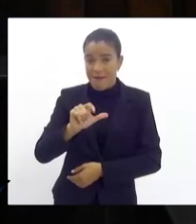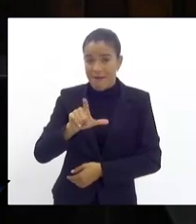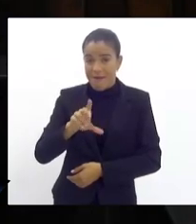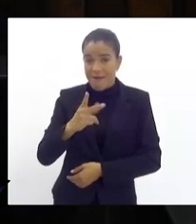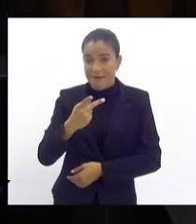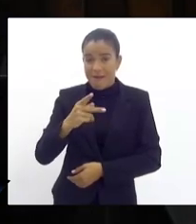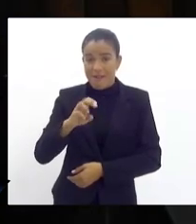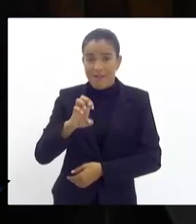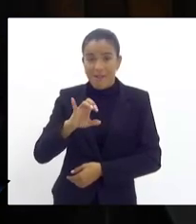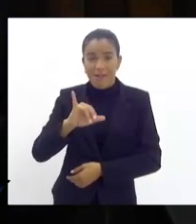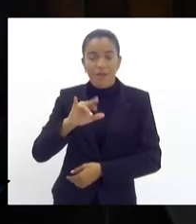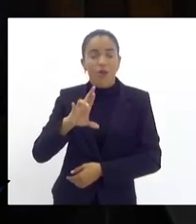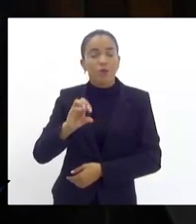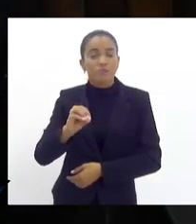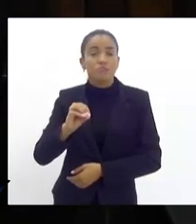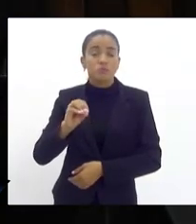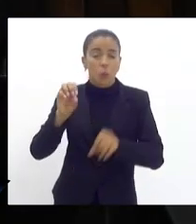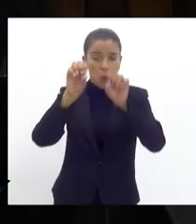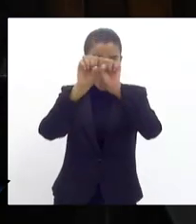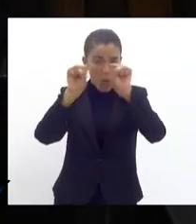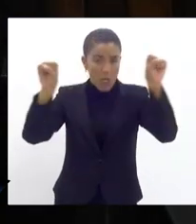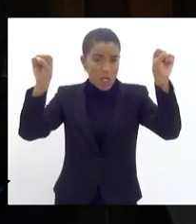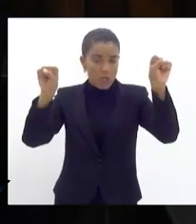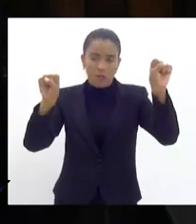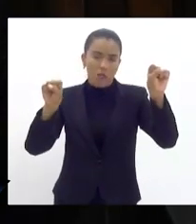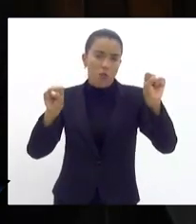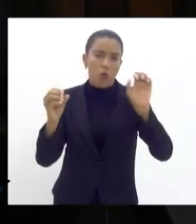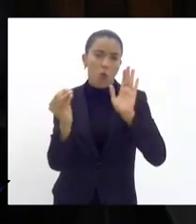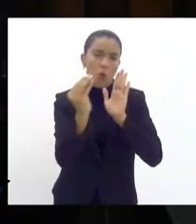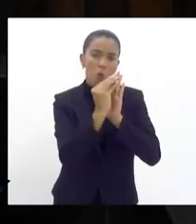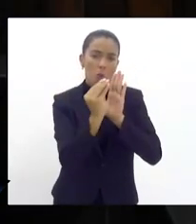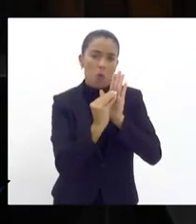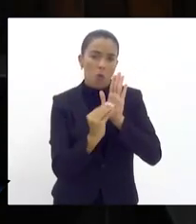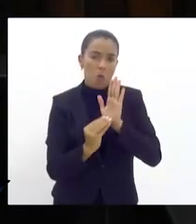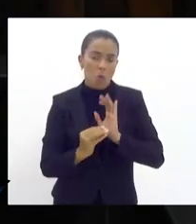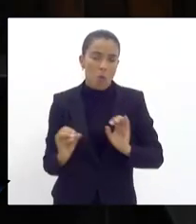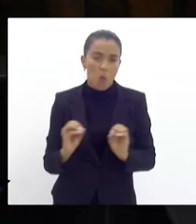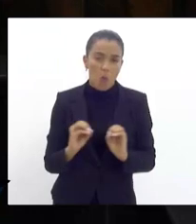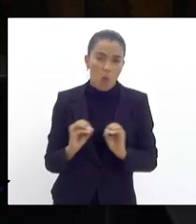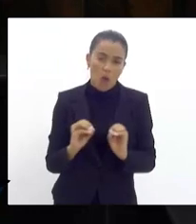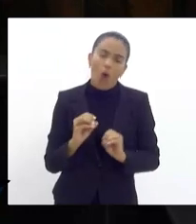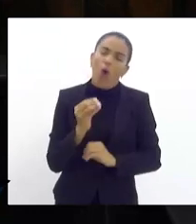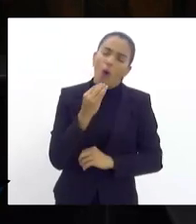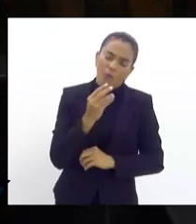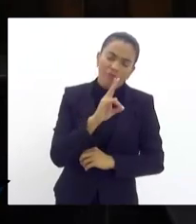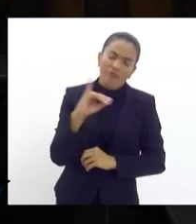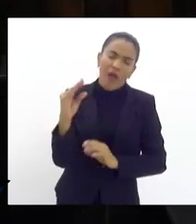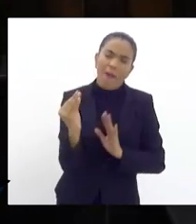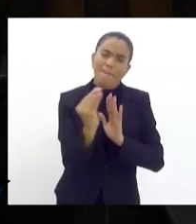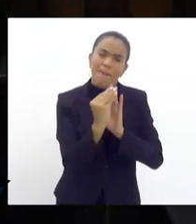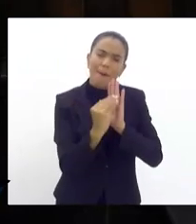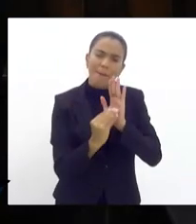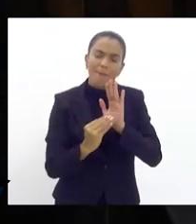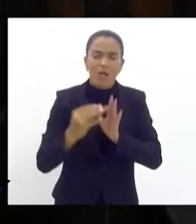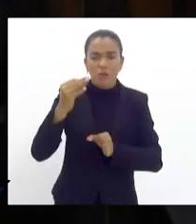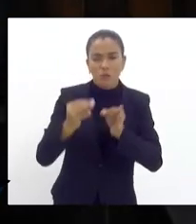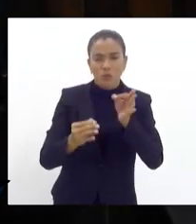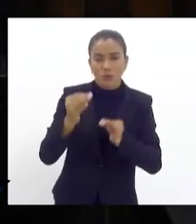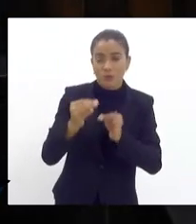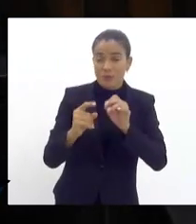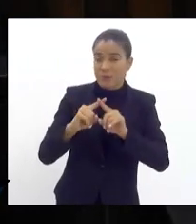e o STF ainda não pautou esse julgamento. Claro que virá a pautar, mas na